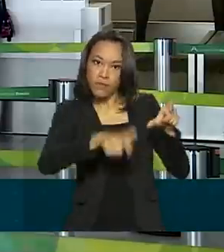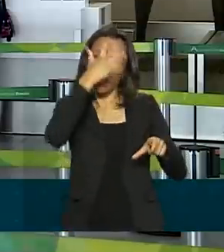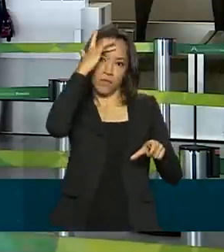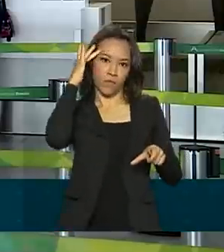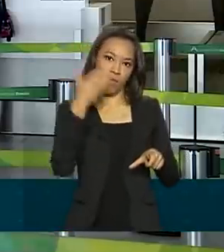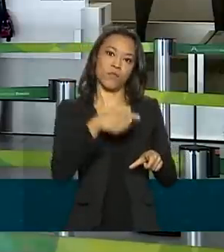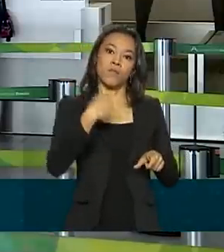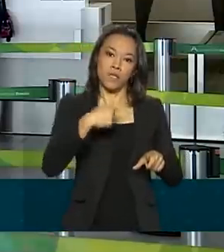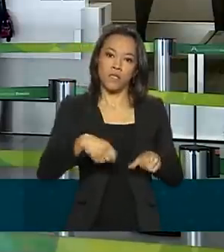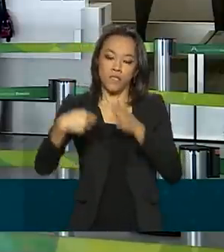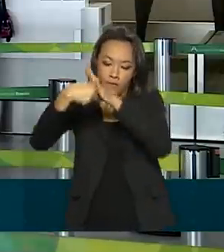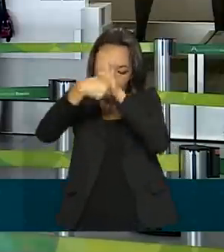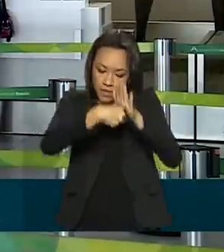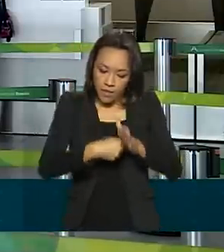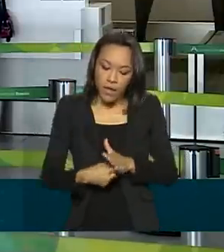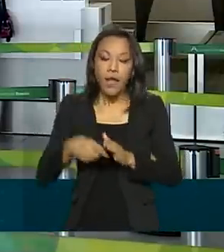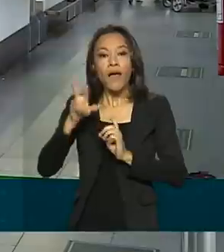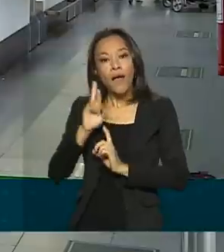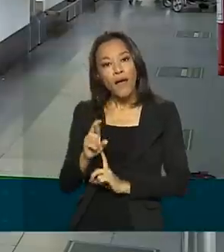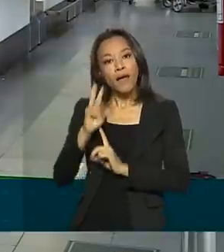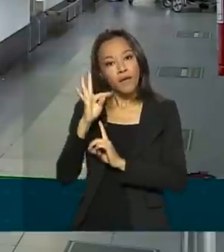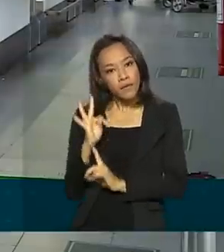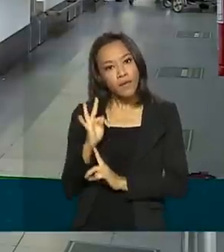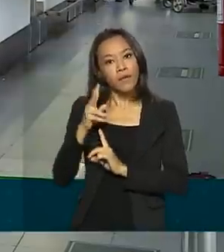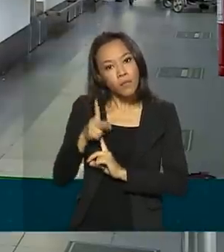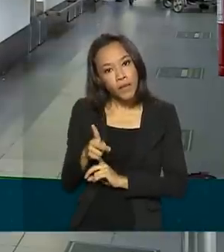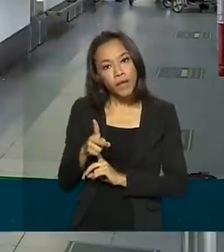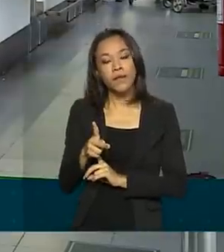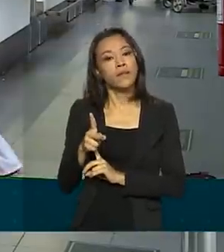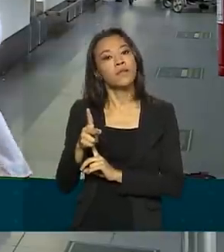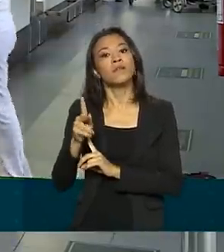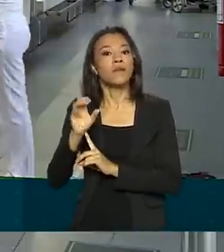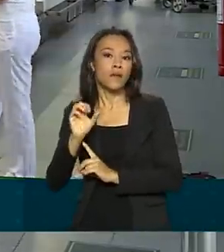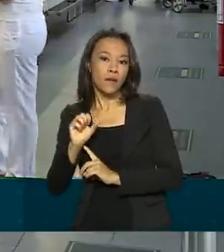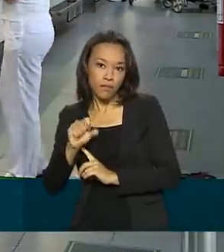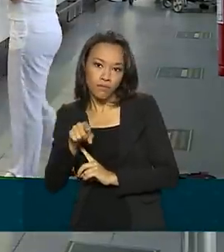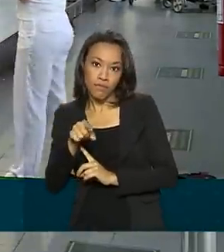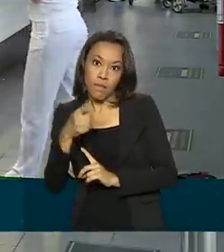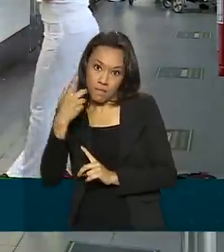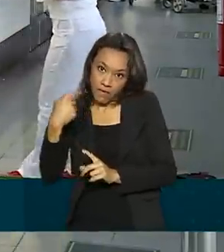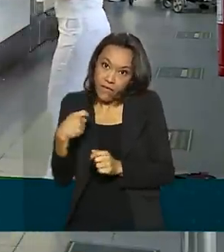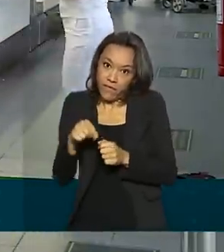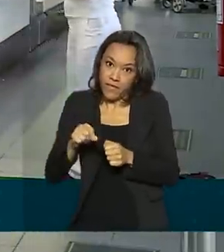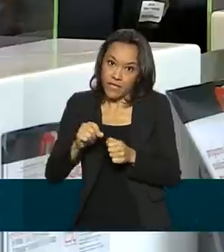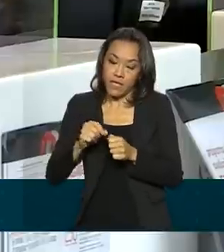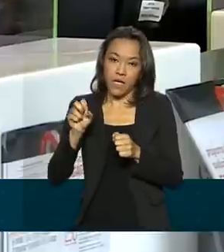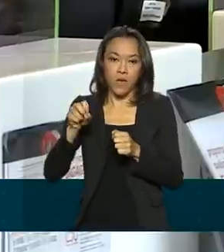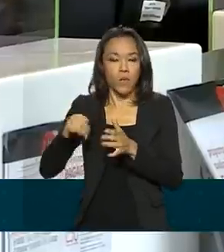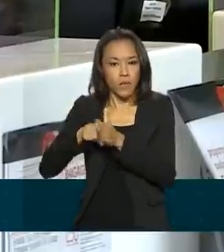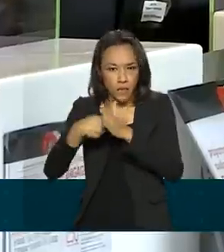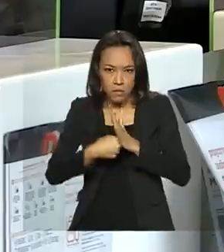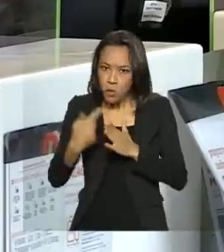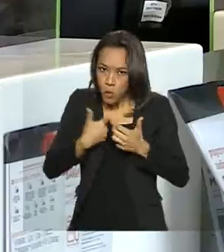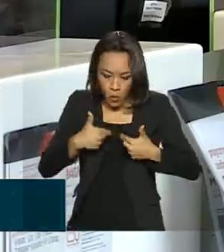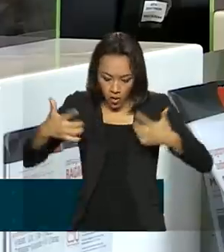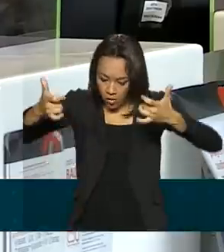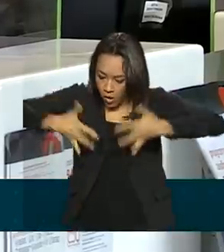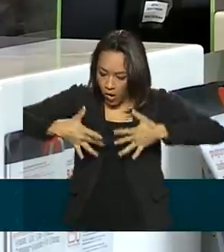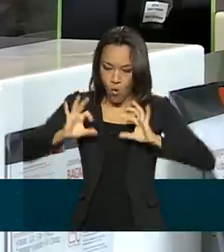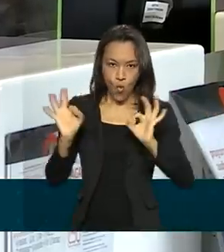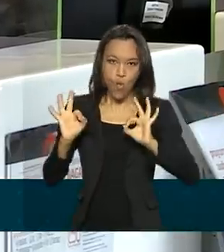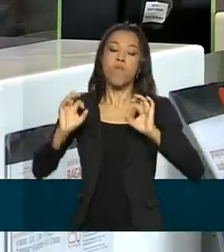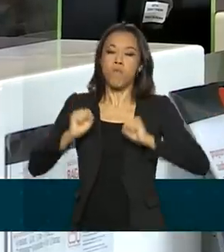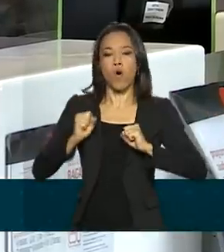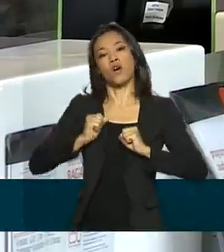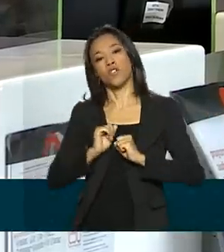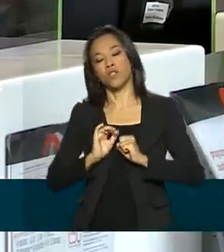de fazer um exame RT-PCR e, caso não tenham o vírus, poderão circular normalmente. Já se o